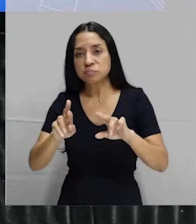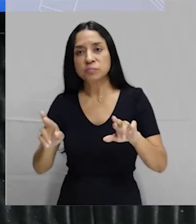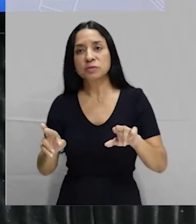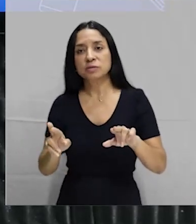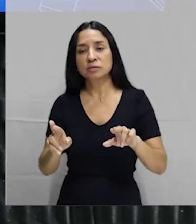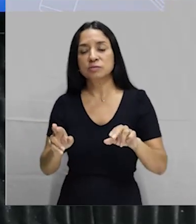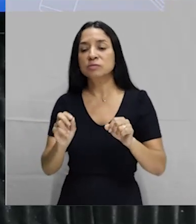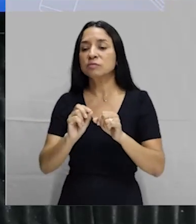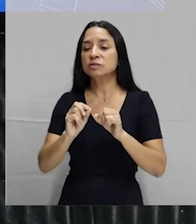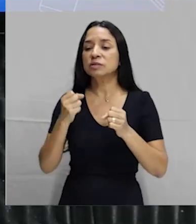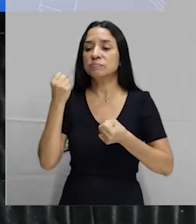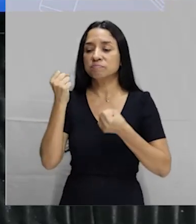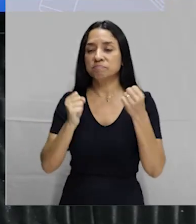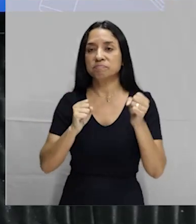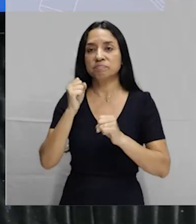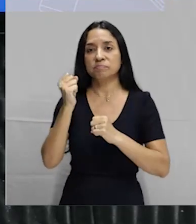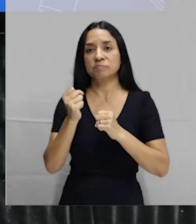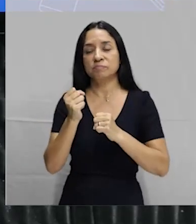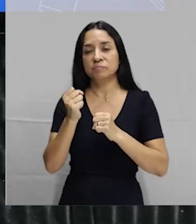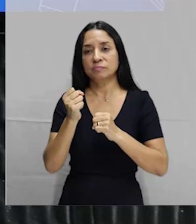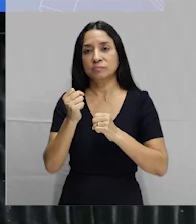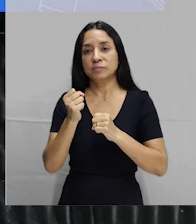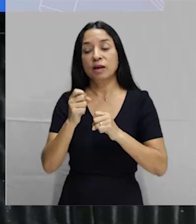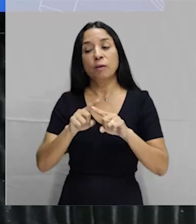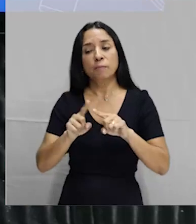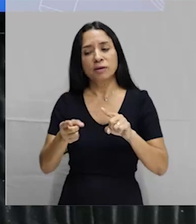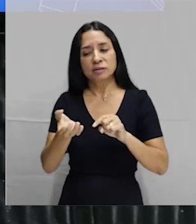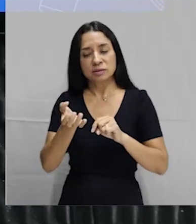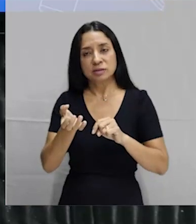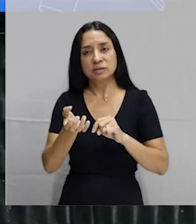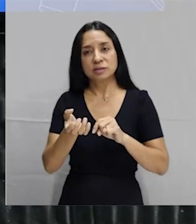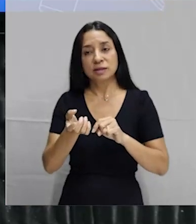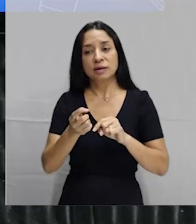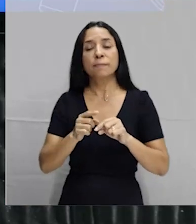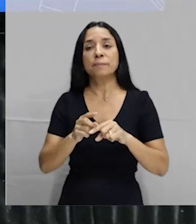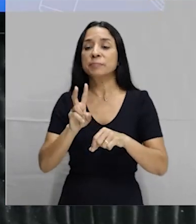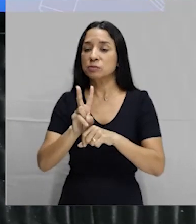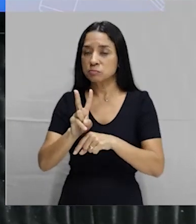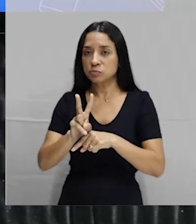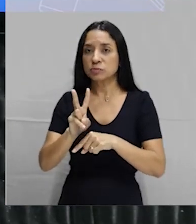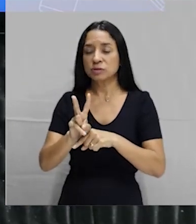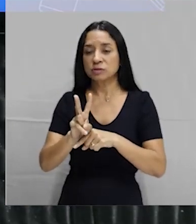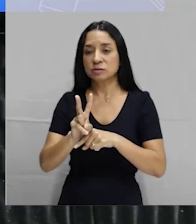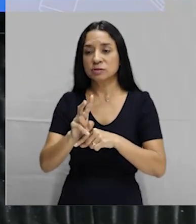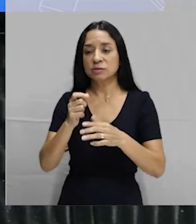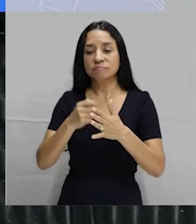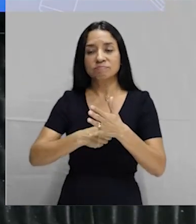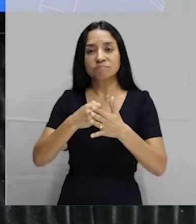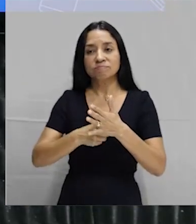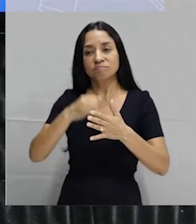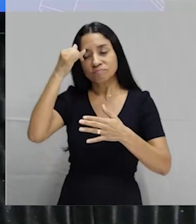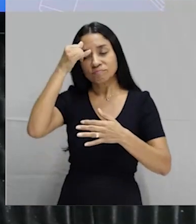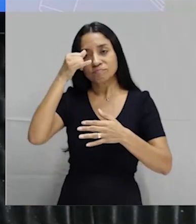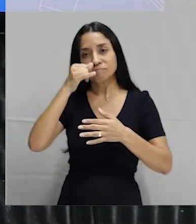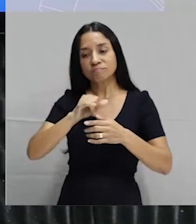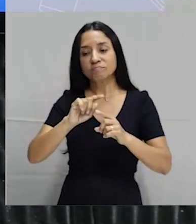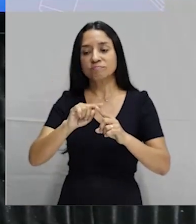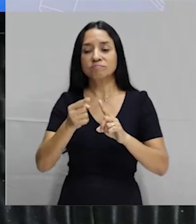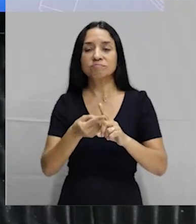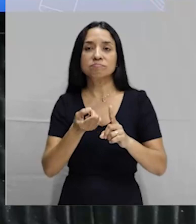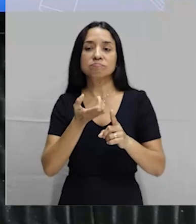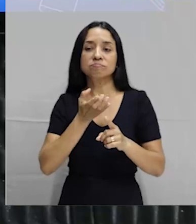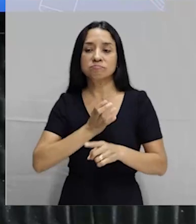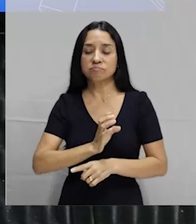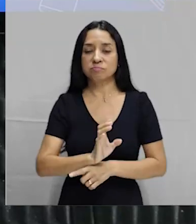e tente evitar a gravidez indesejada. Agora, qual seria o método contraceptivo mais